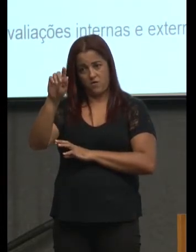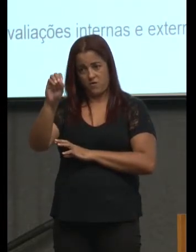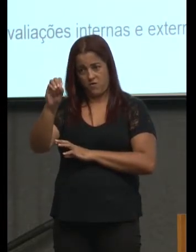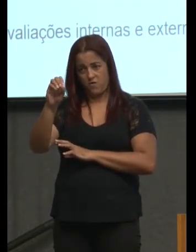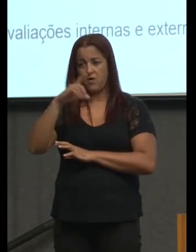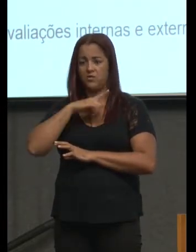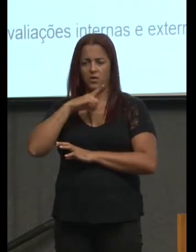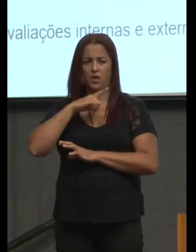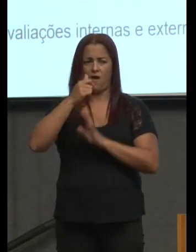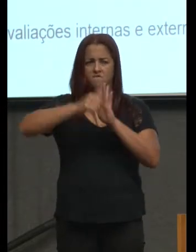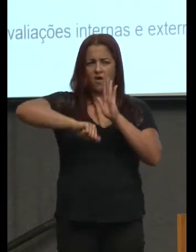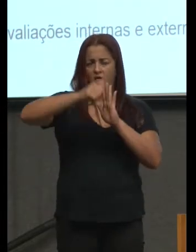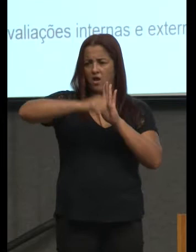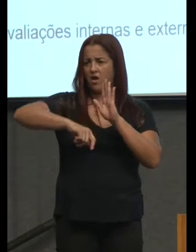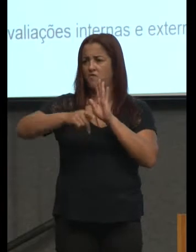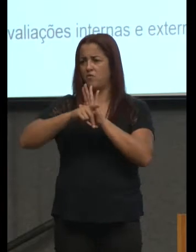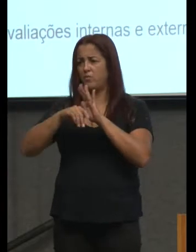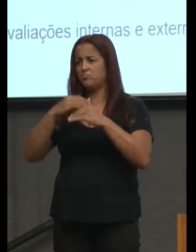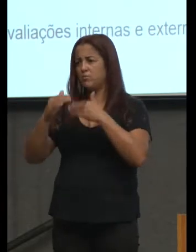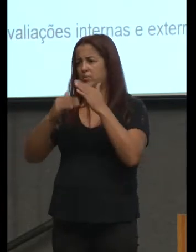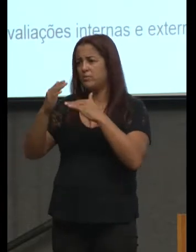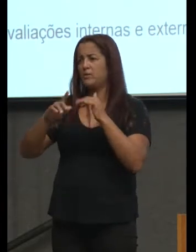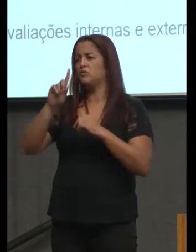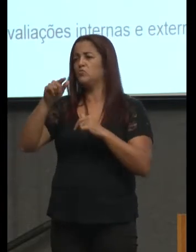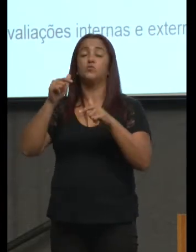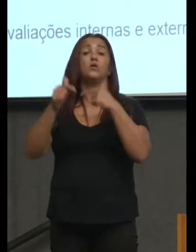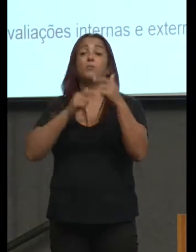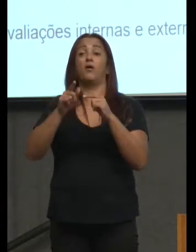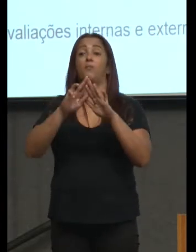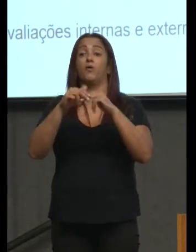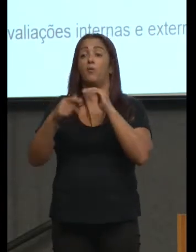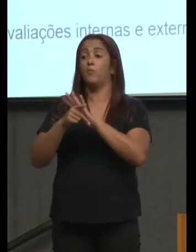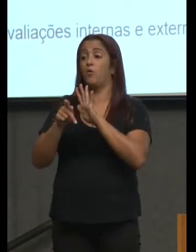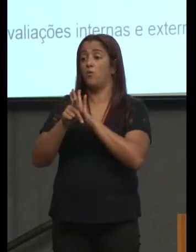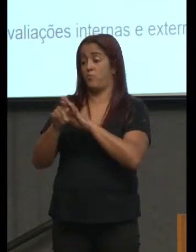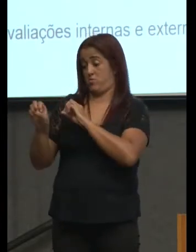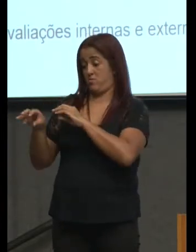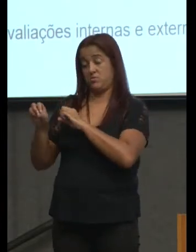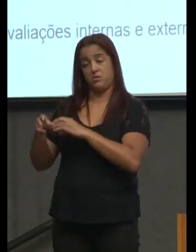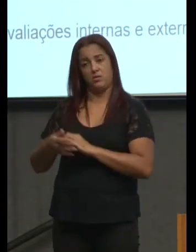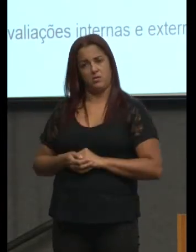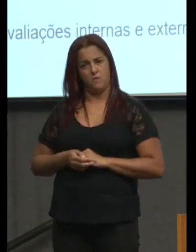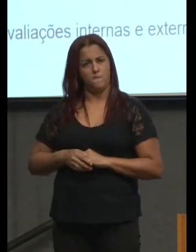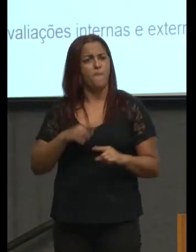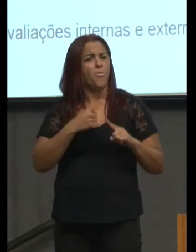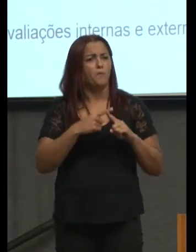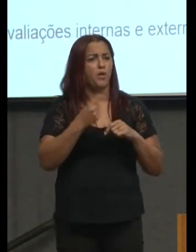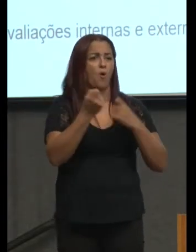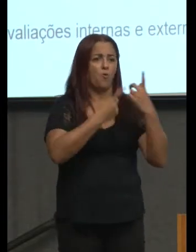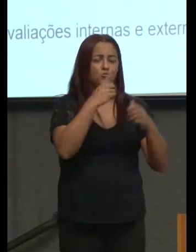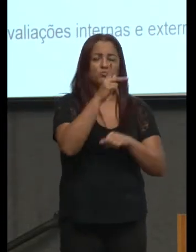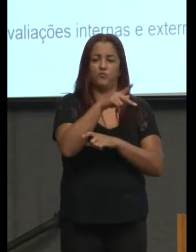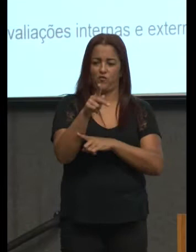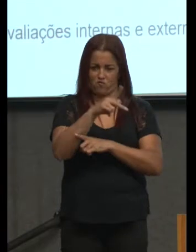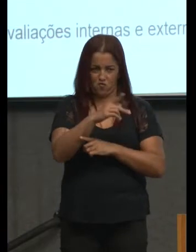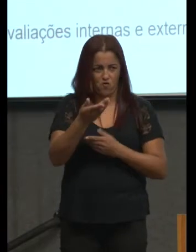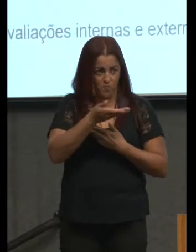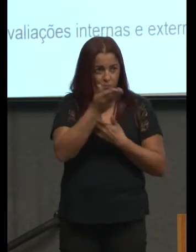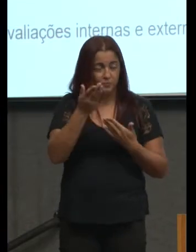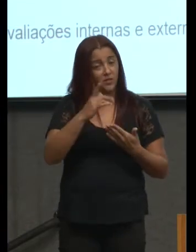usava ele não trabalhava com o ensino por isso que muitos colegas que se interessam pelo